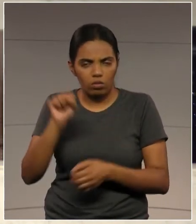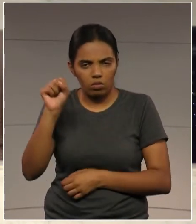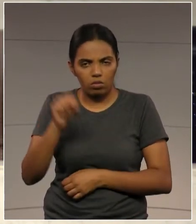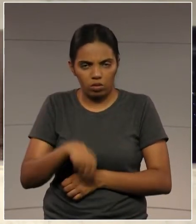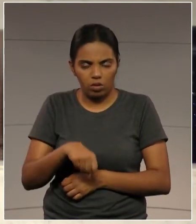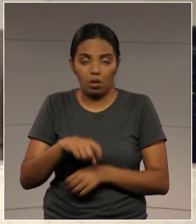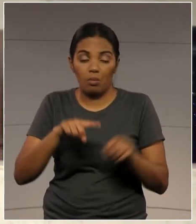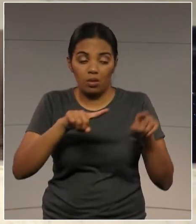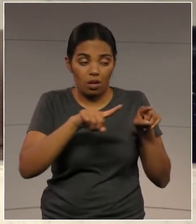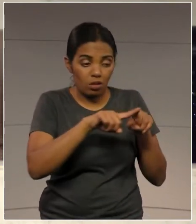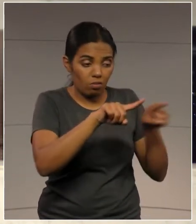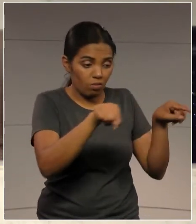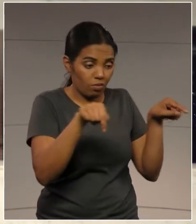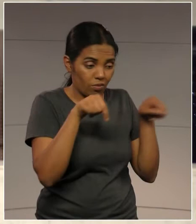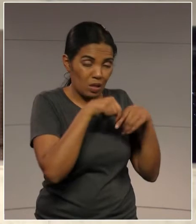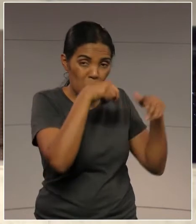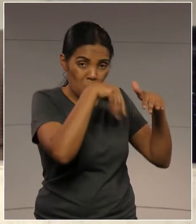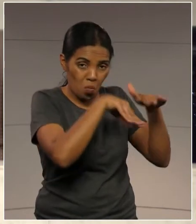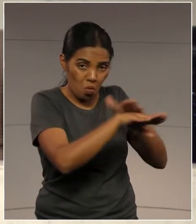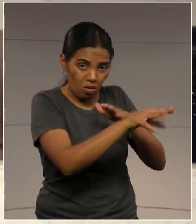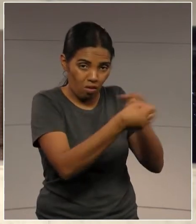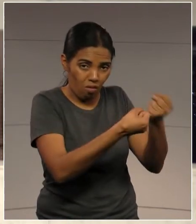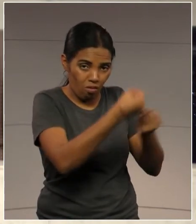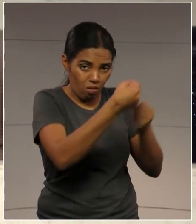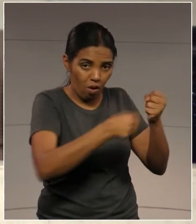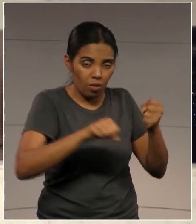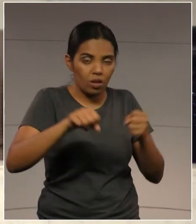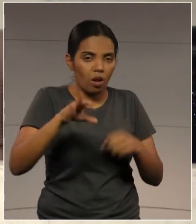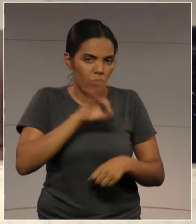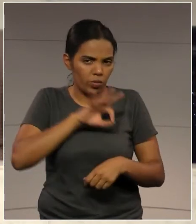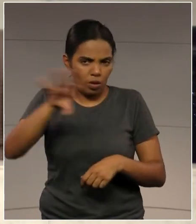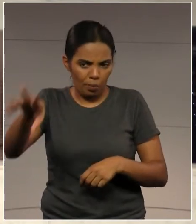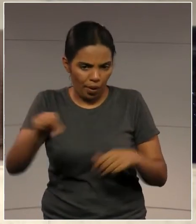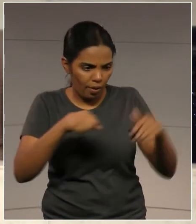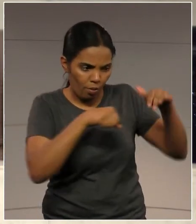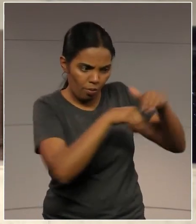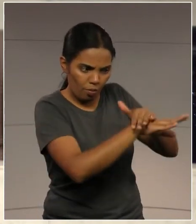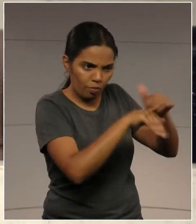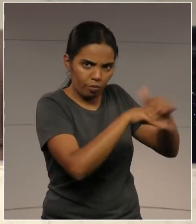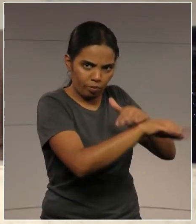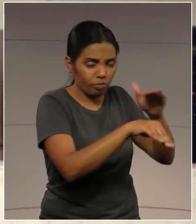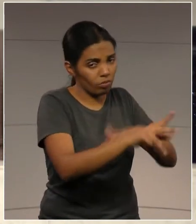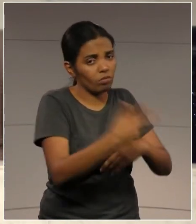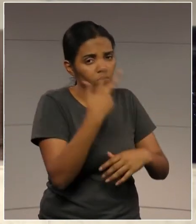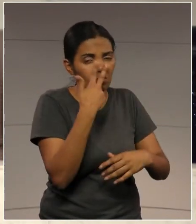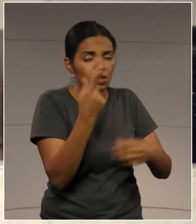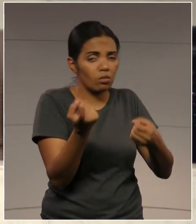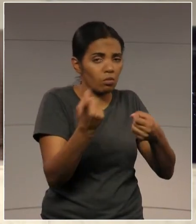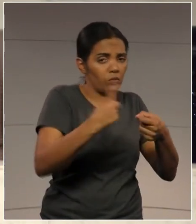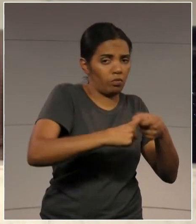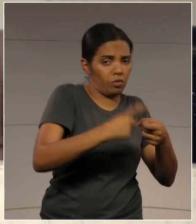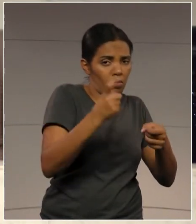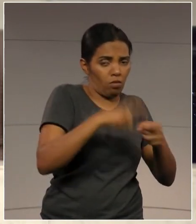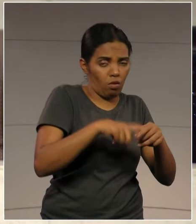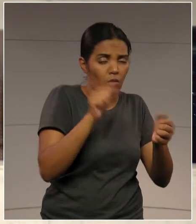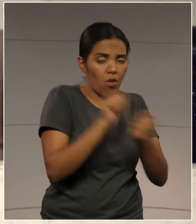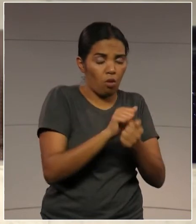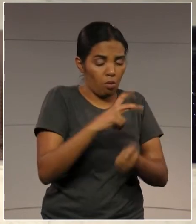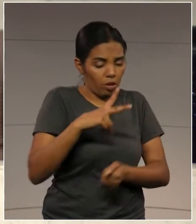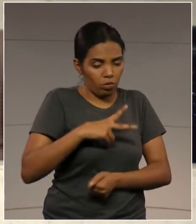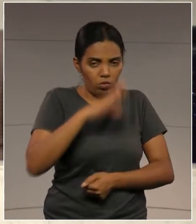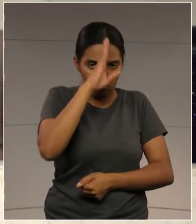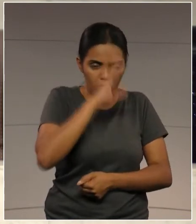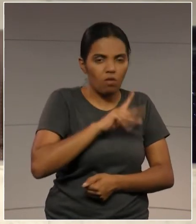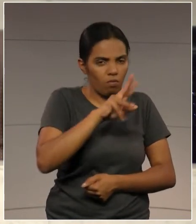questão dos pátios, eu acredito que o sistema de parceria pública vai resolver. Mas é um problema do Brasil inteiro. Essas